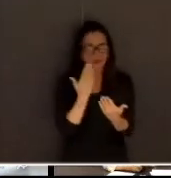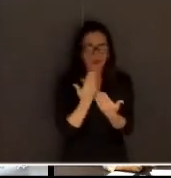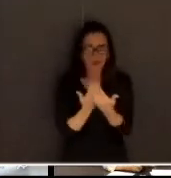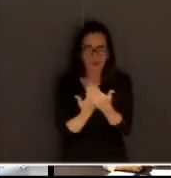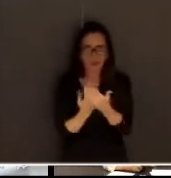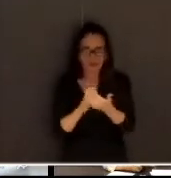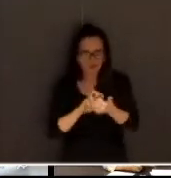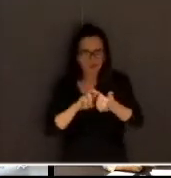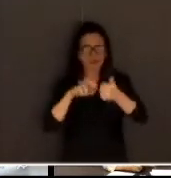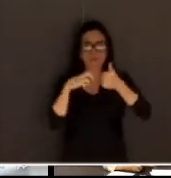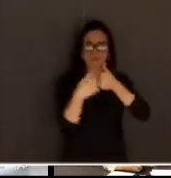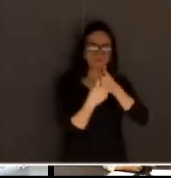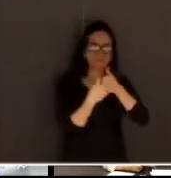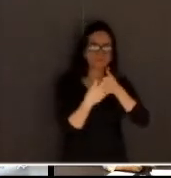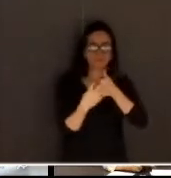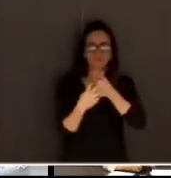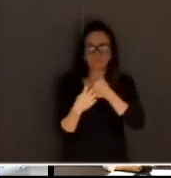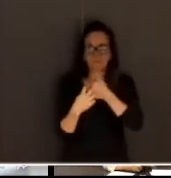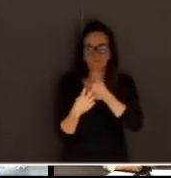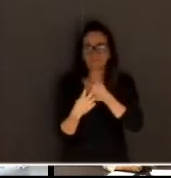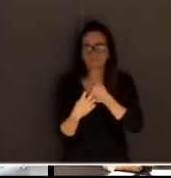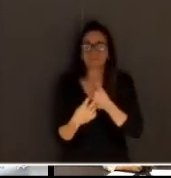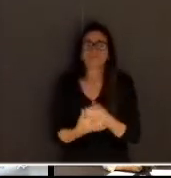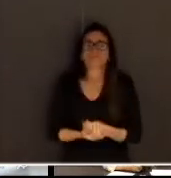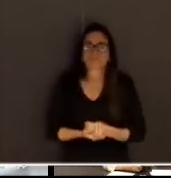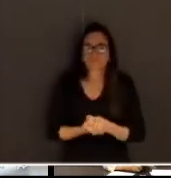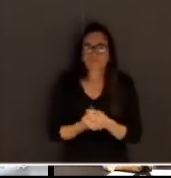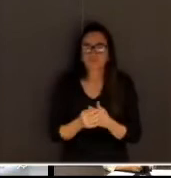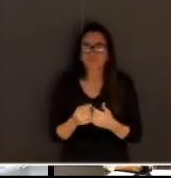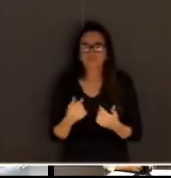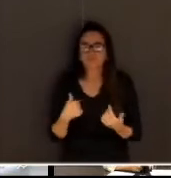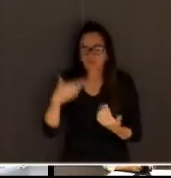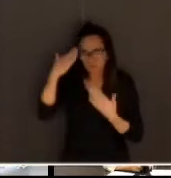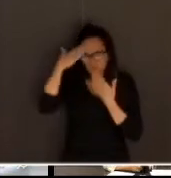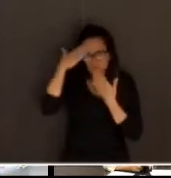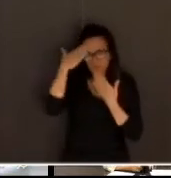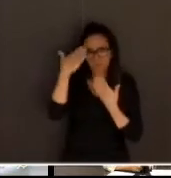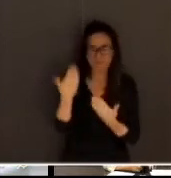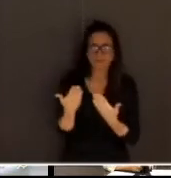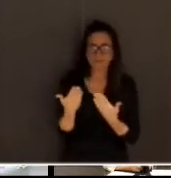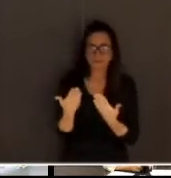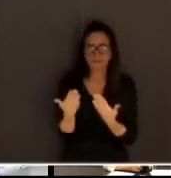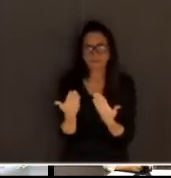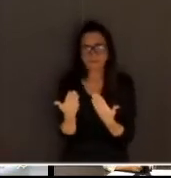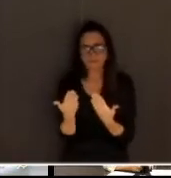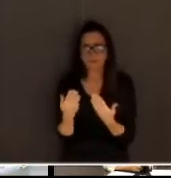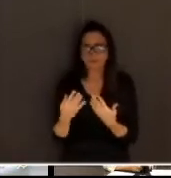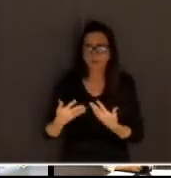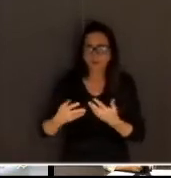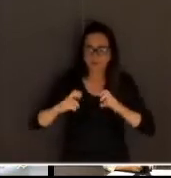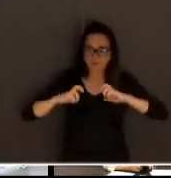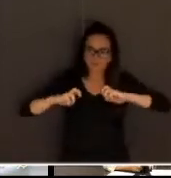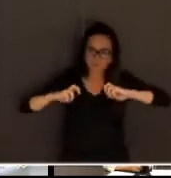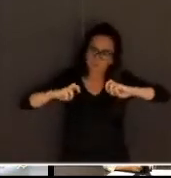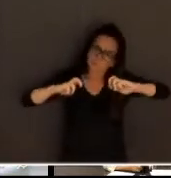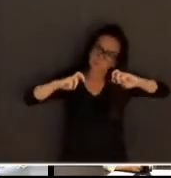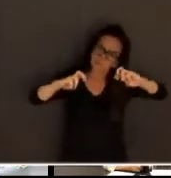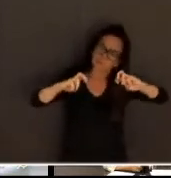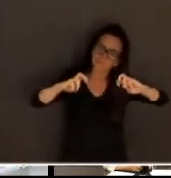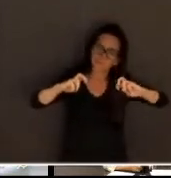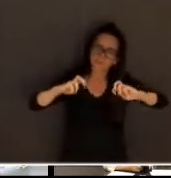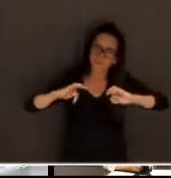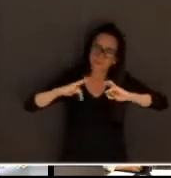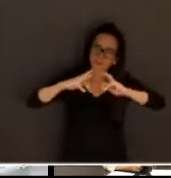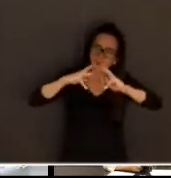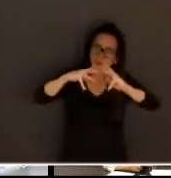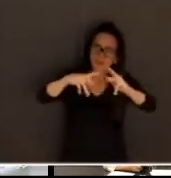solução para qualquer problema, muito pelo contrário. Quero agradecer ainda a todos os que tiveram presentes na mesa de abertura